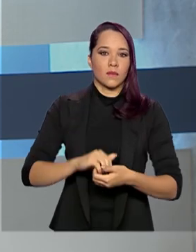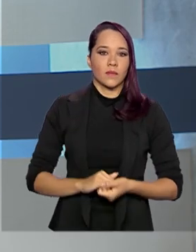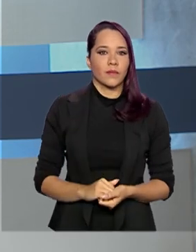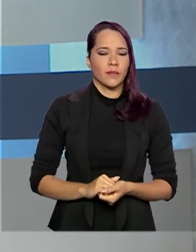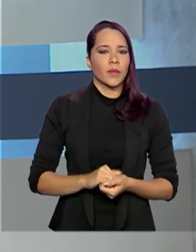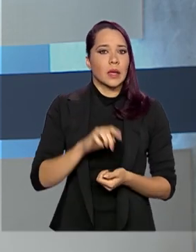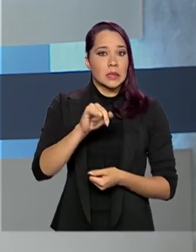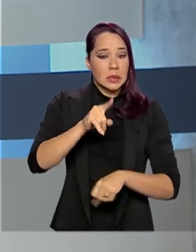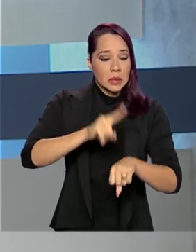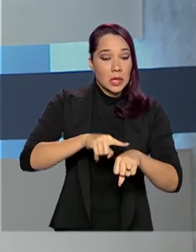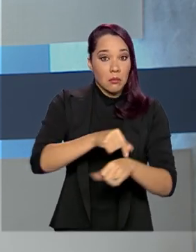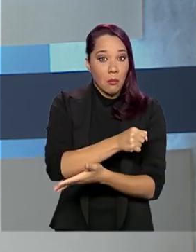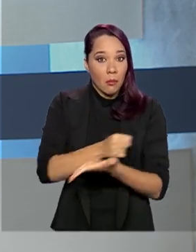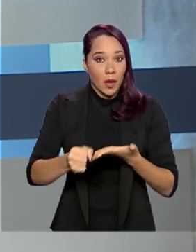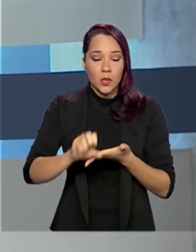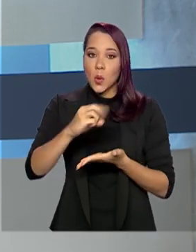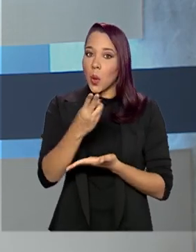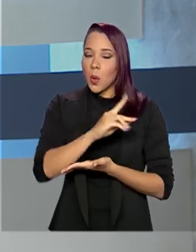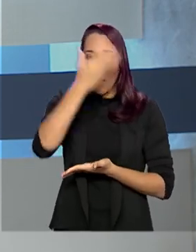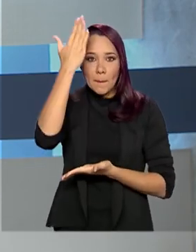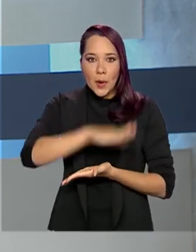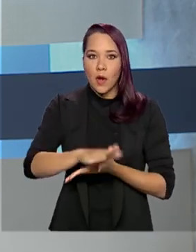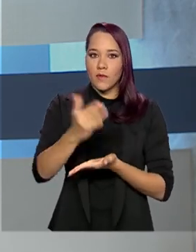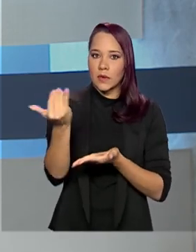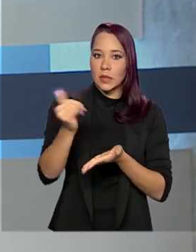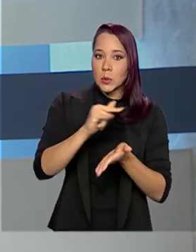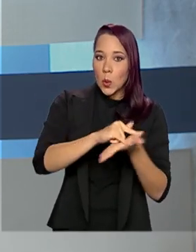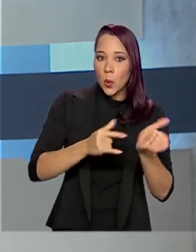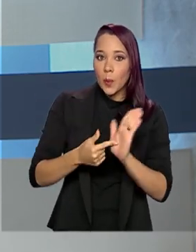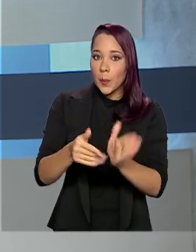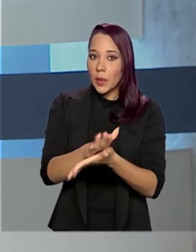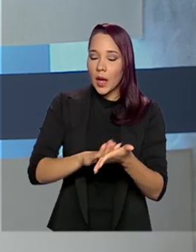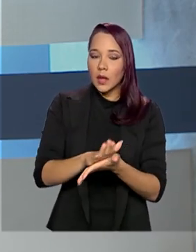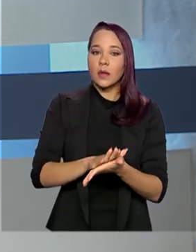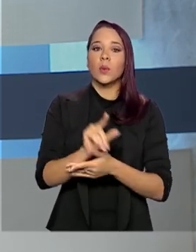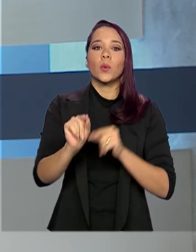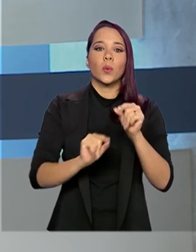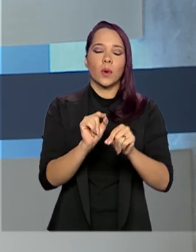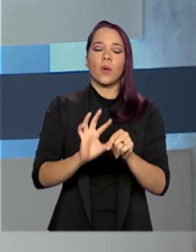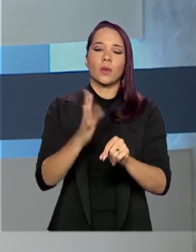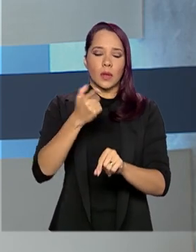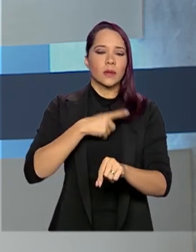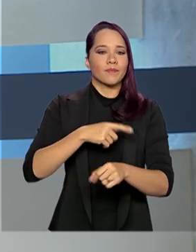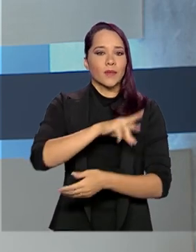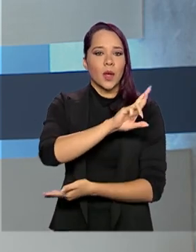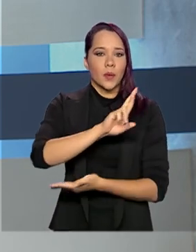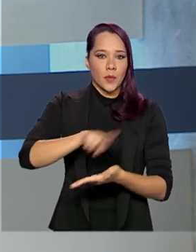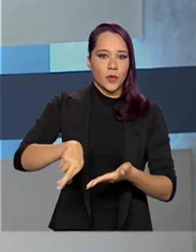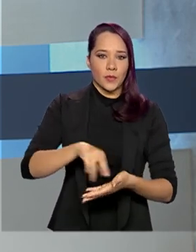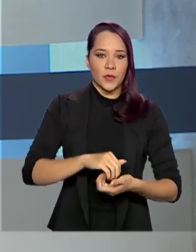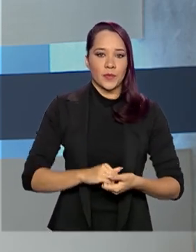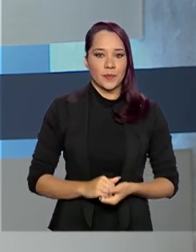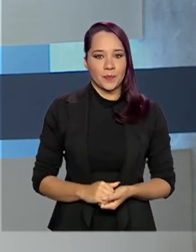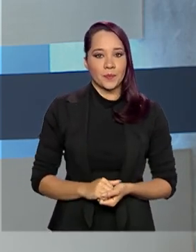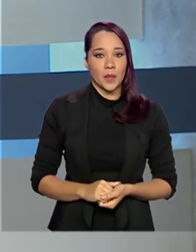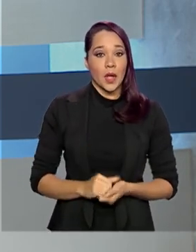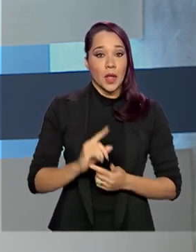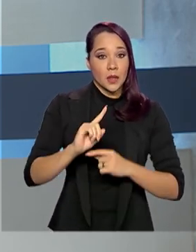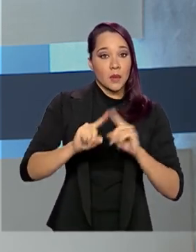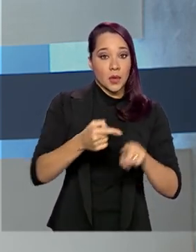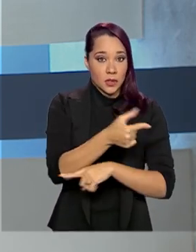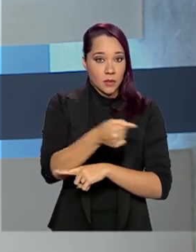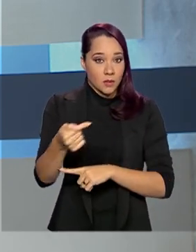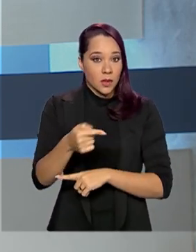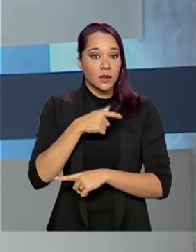A perda do prazo ou a não comprovação das informações implica automaticamente na reprovação do candidato. Na próxima